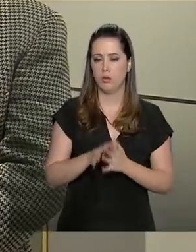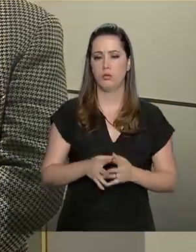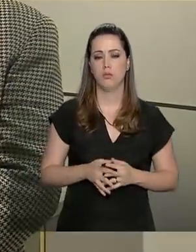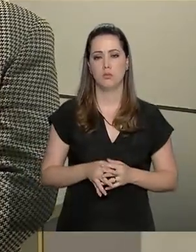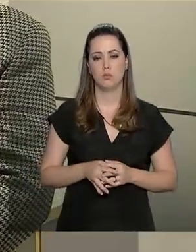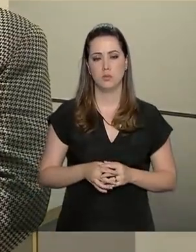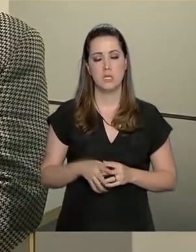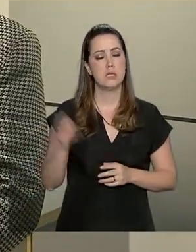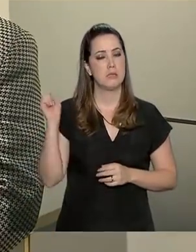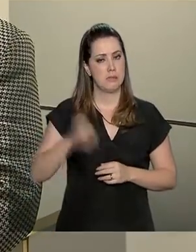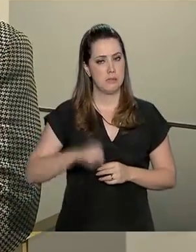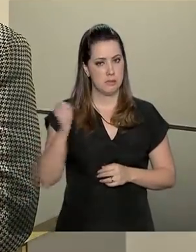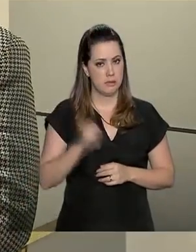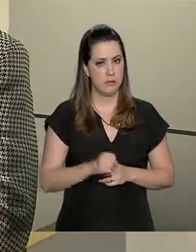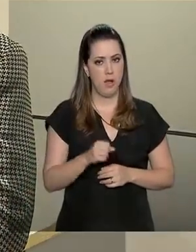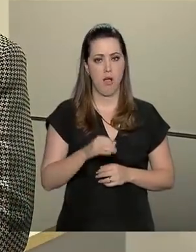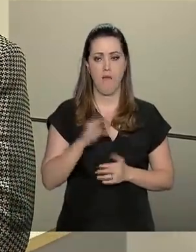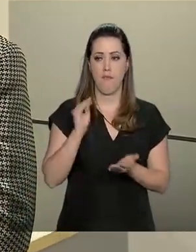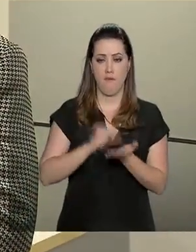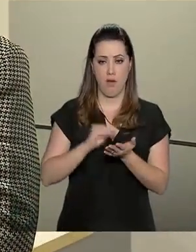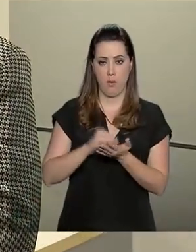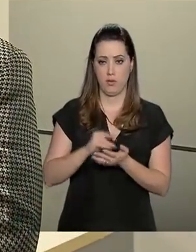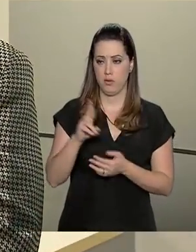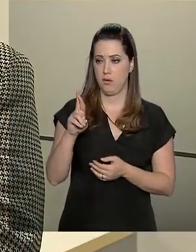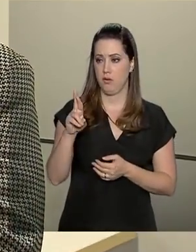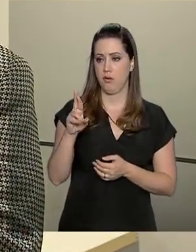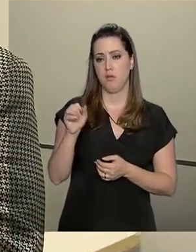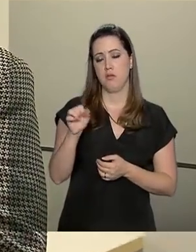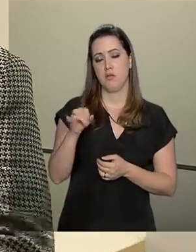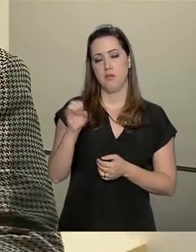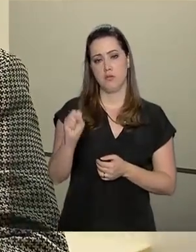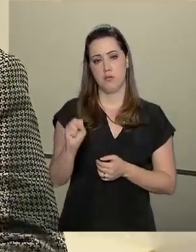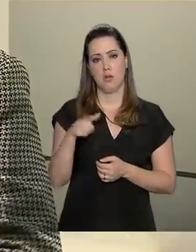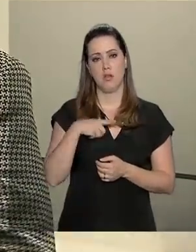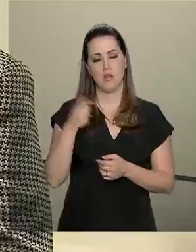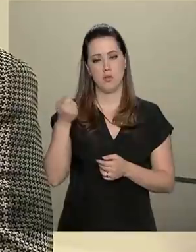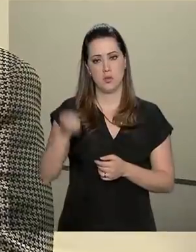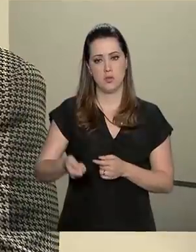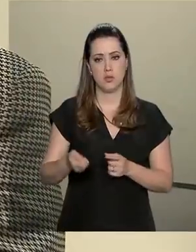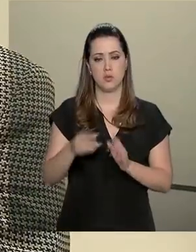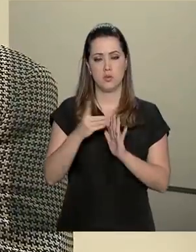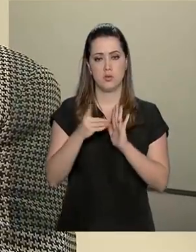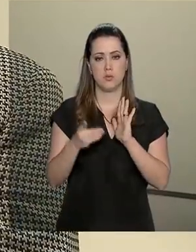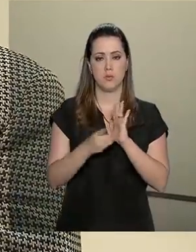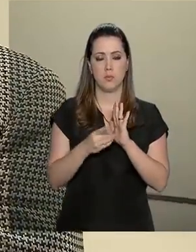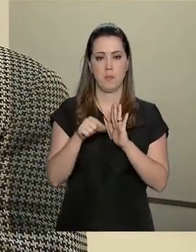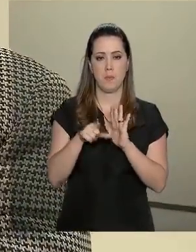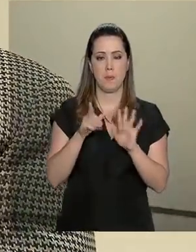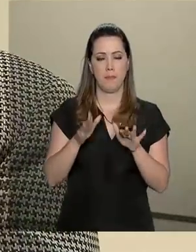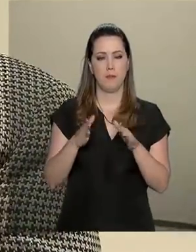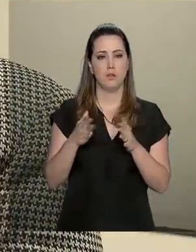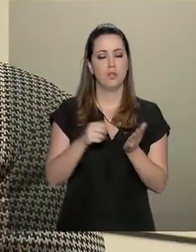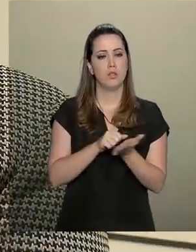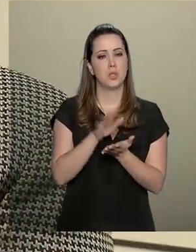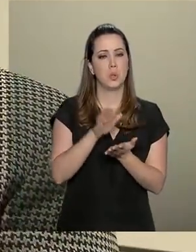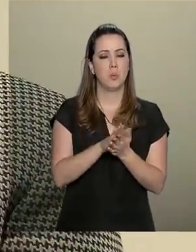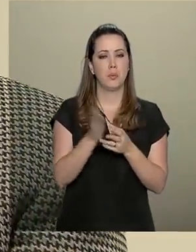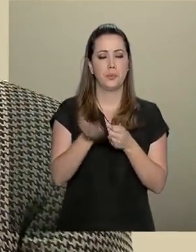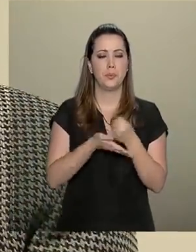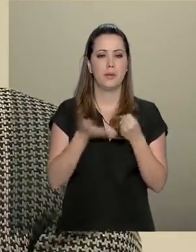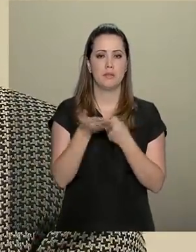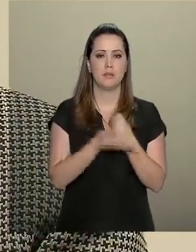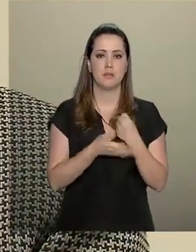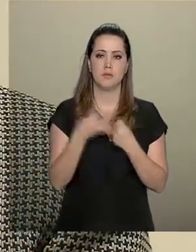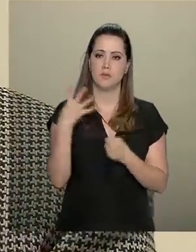Pode gerar multas. A não declaração da RAIS está disciplinada em decreto. Você tem uma multa mínima,